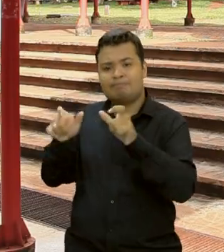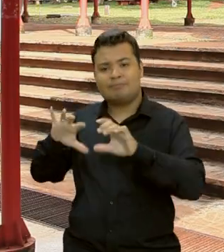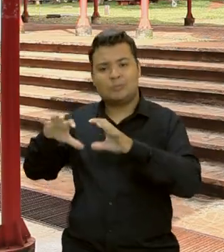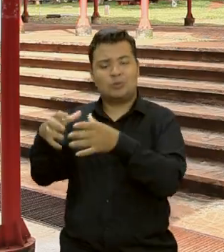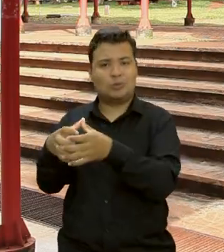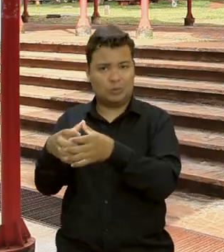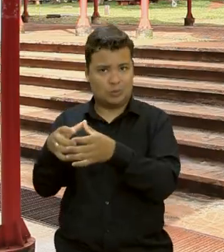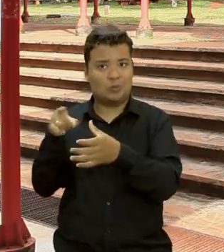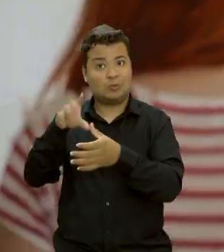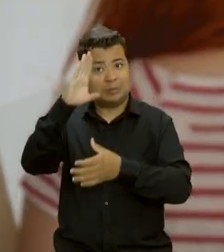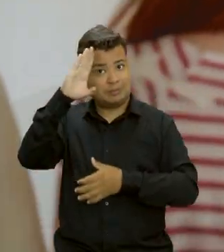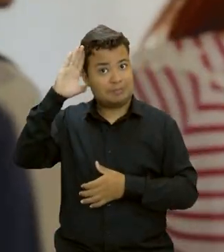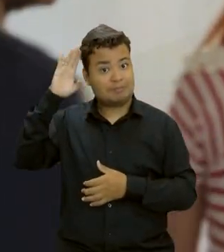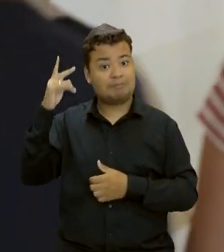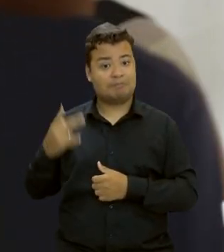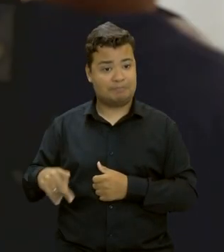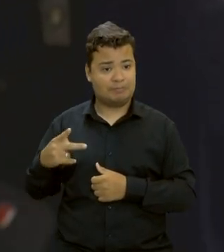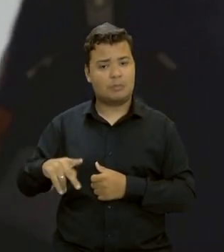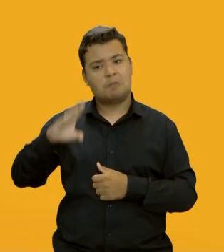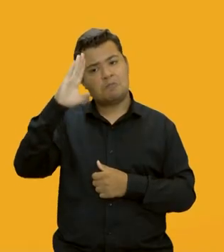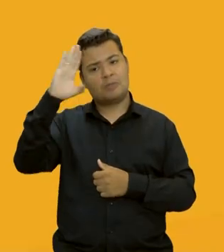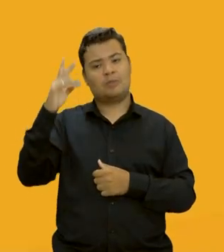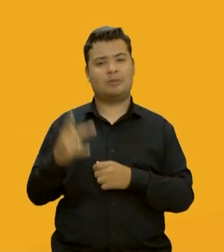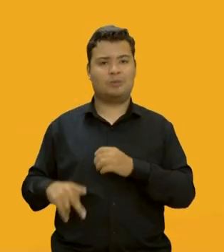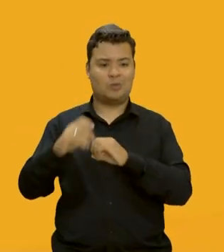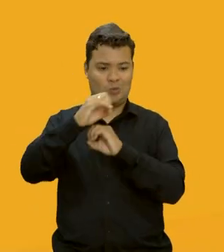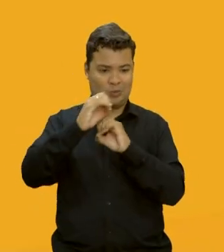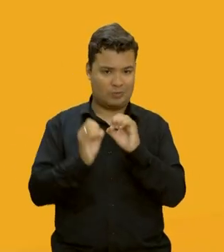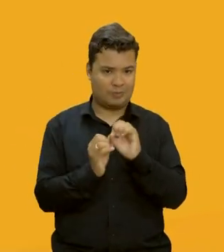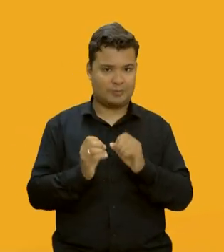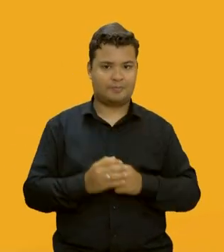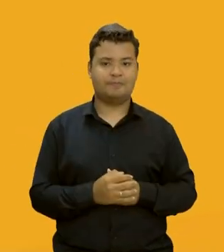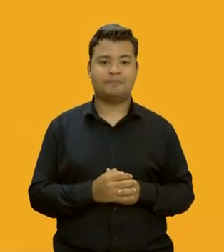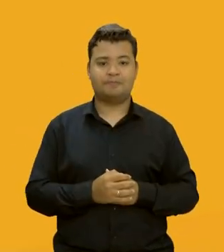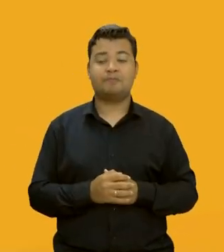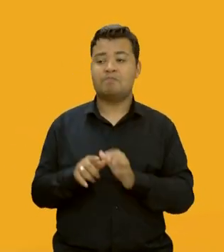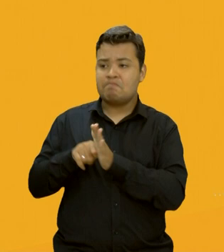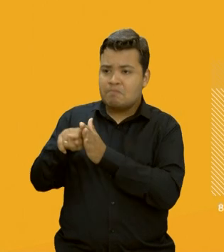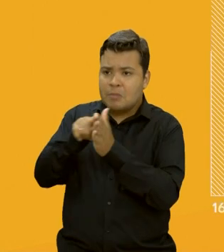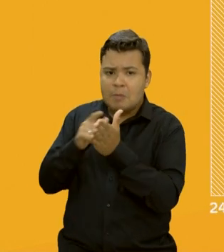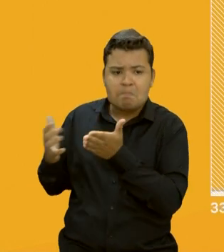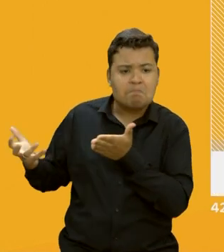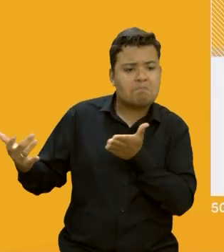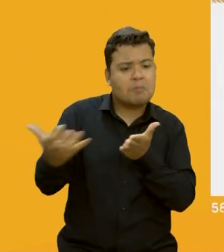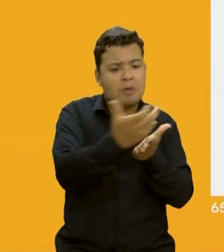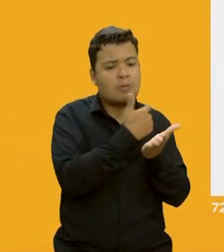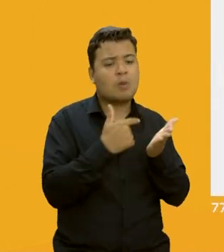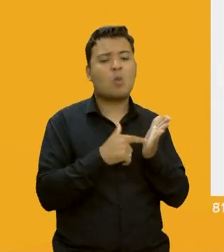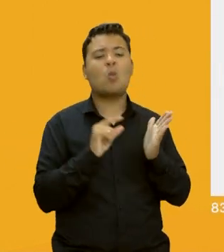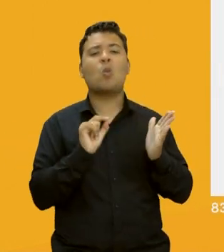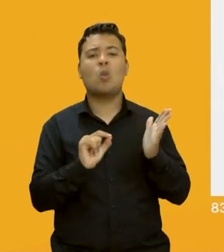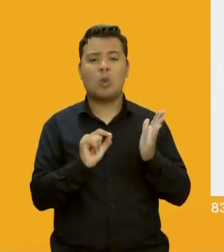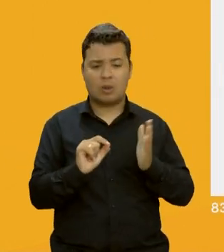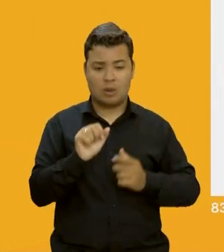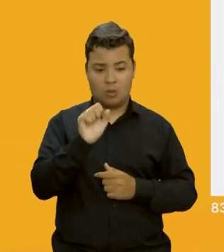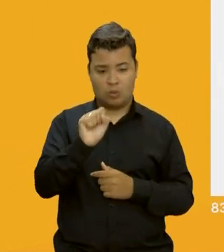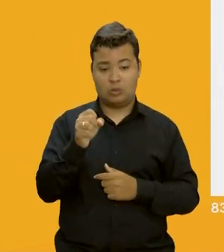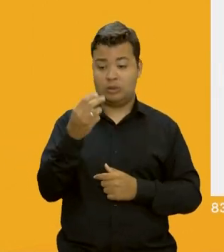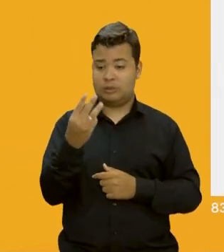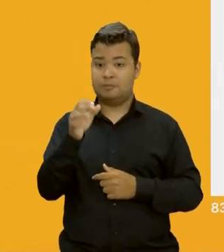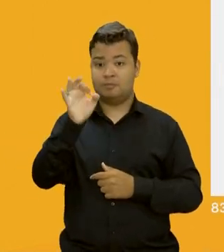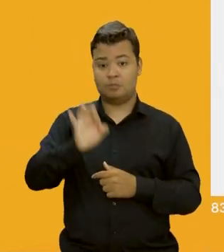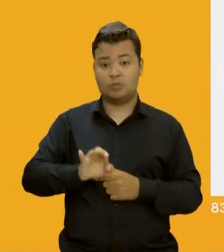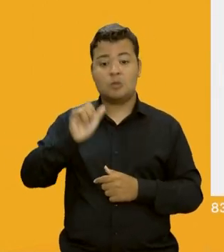universitários, principalmente os da UFG. Segundo dados da pesquisa, cerca de 83% das